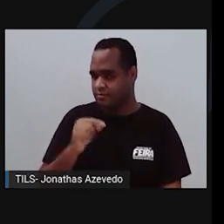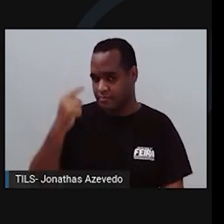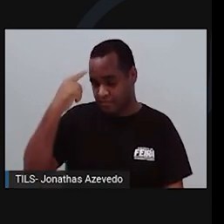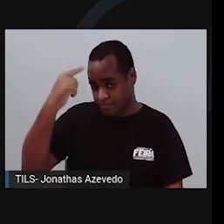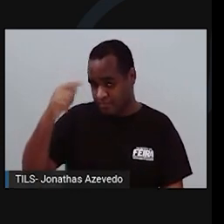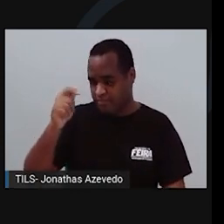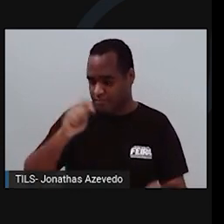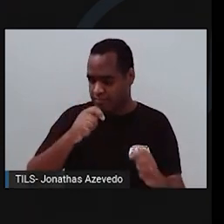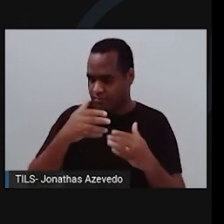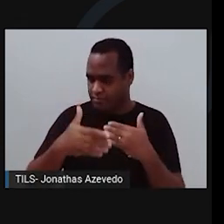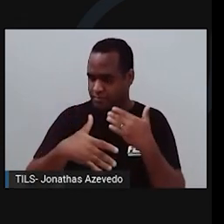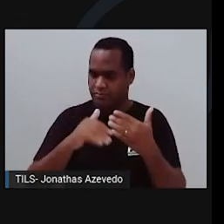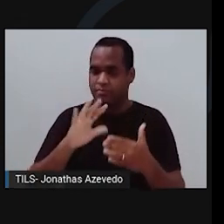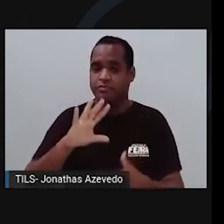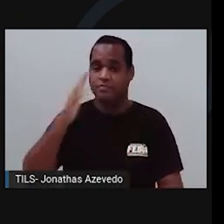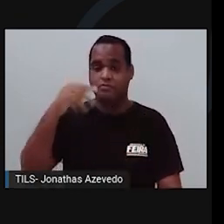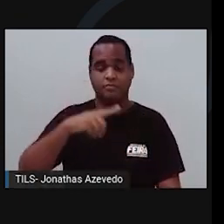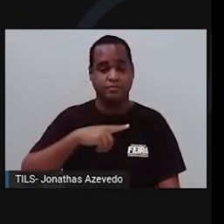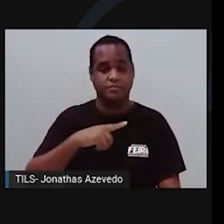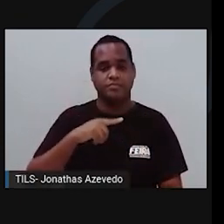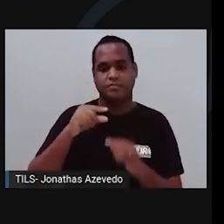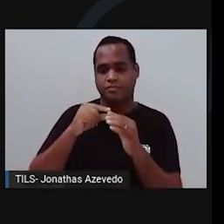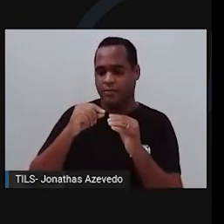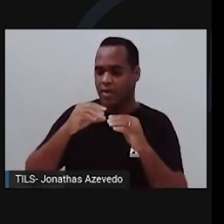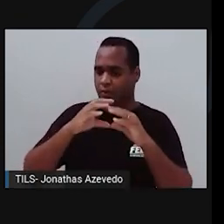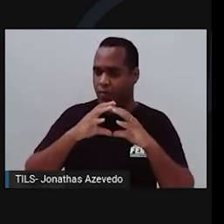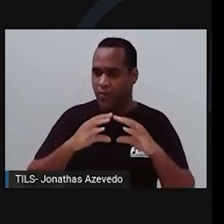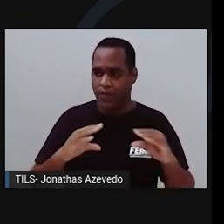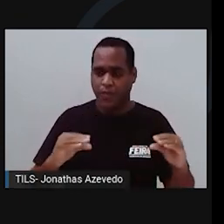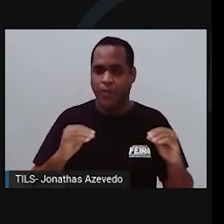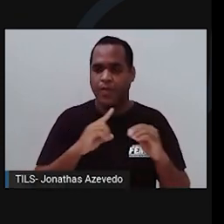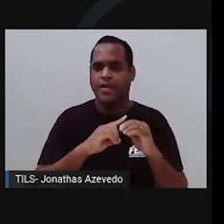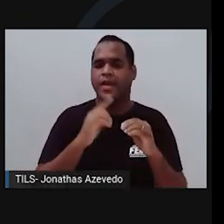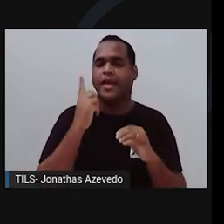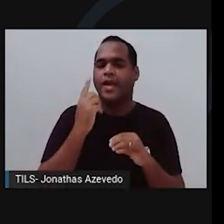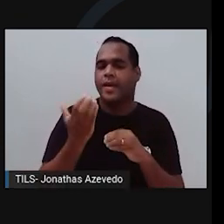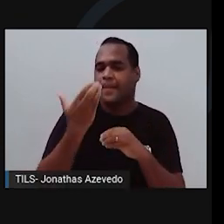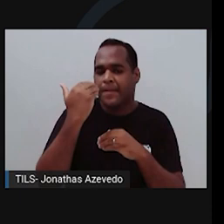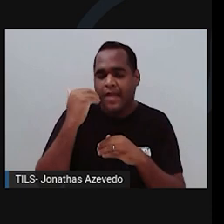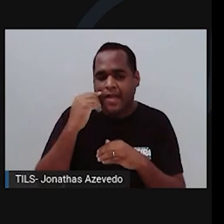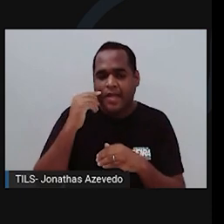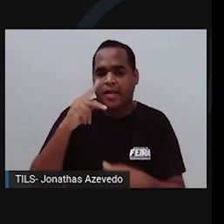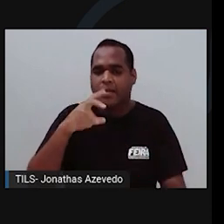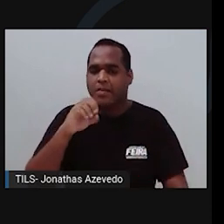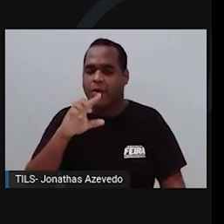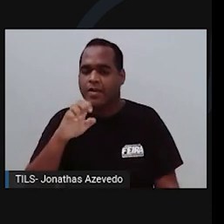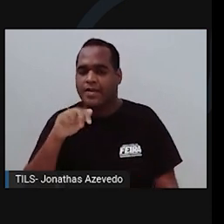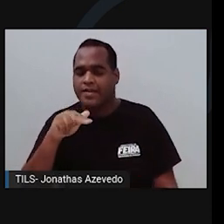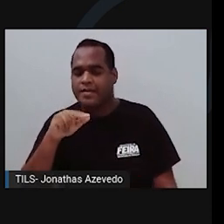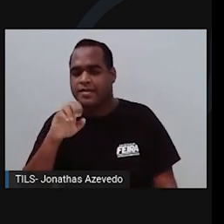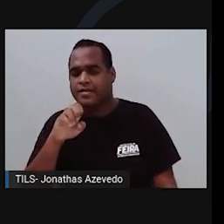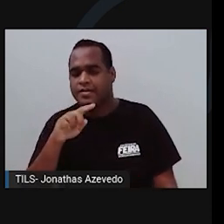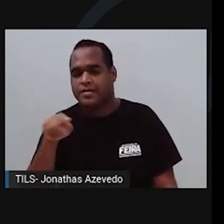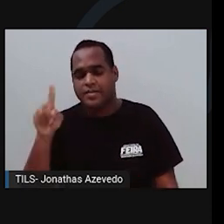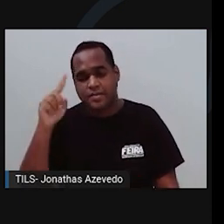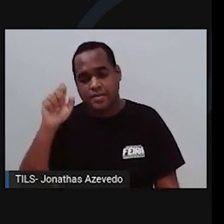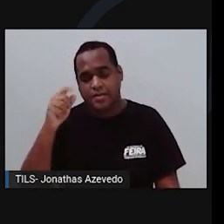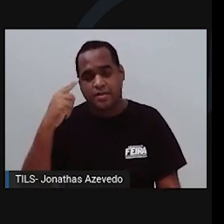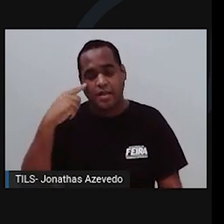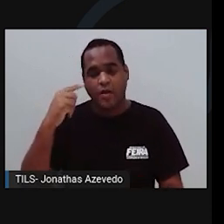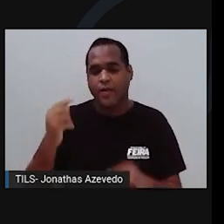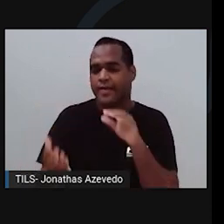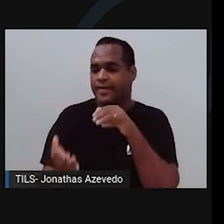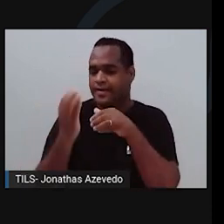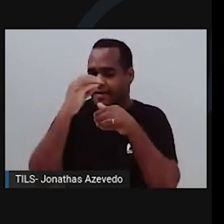ocasionarão na sua hiperpolarização. A hiperpolarização é a inibição do transporte de íons do meio intracelular